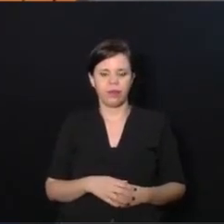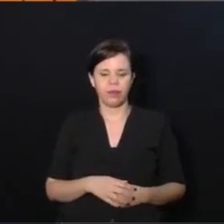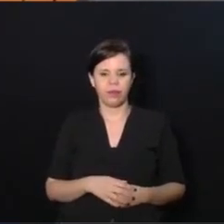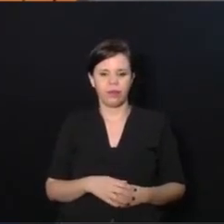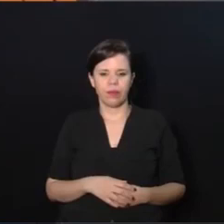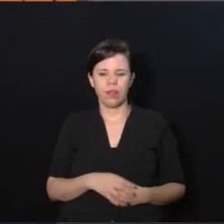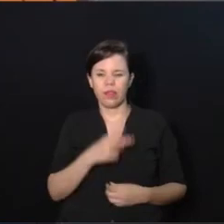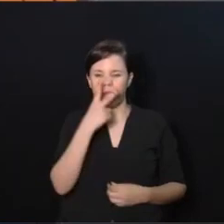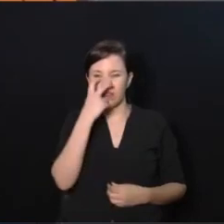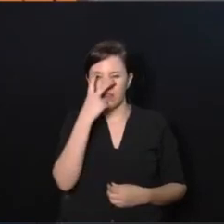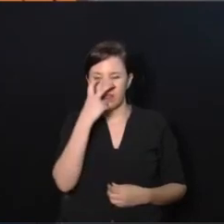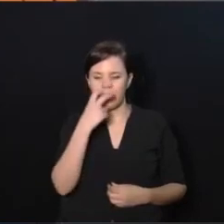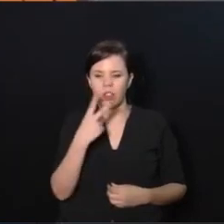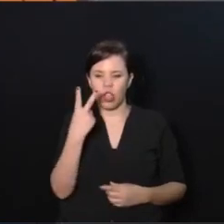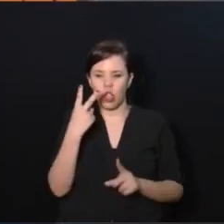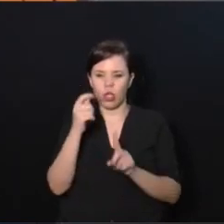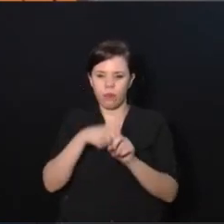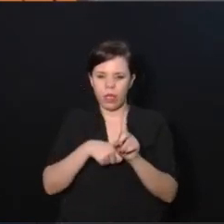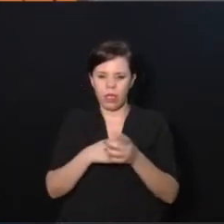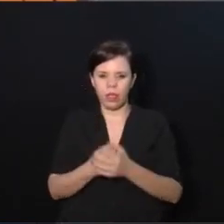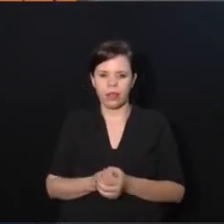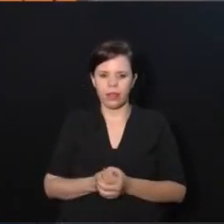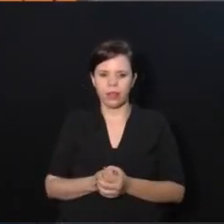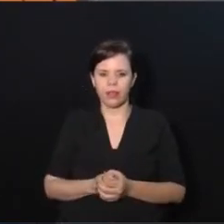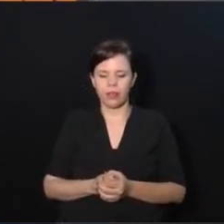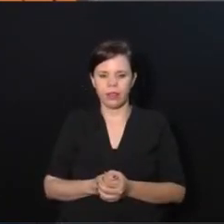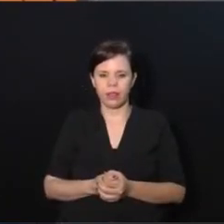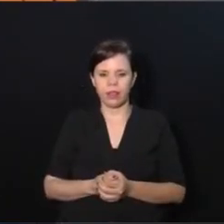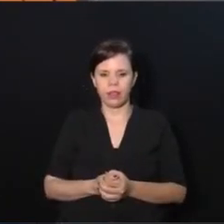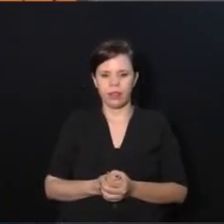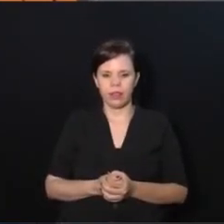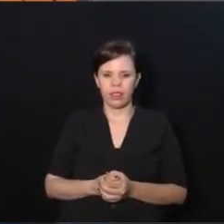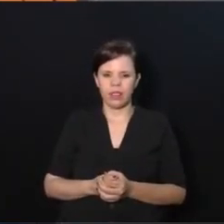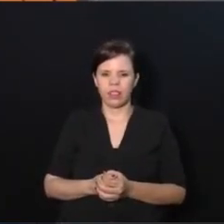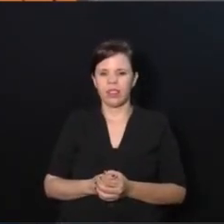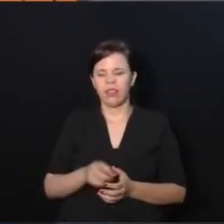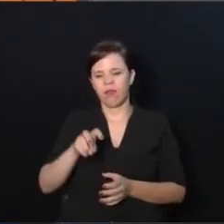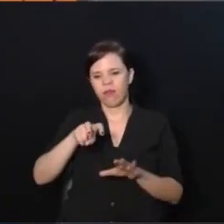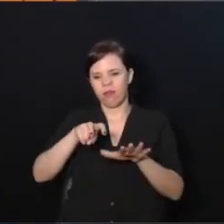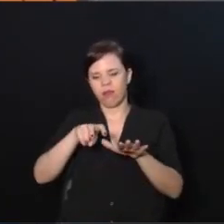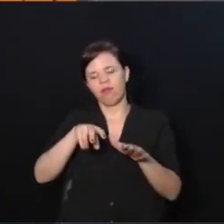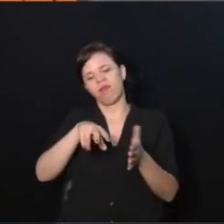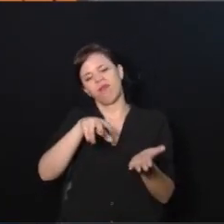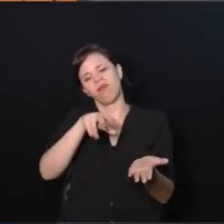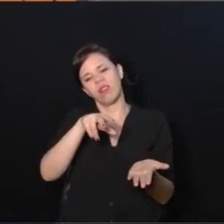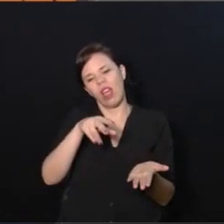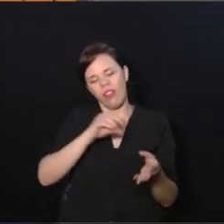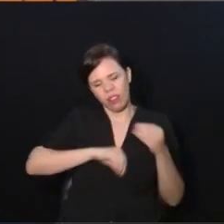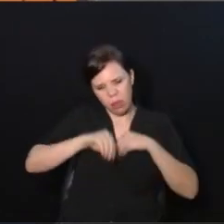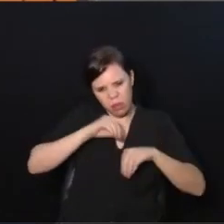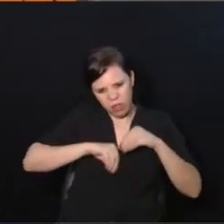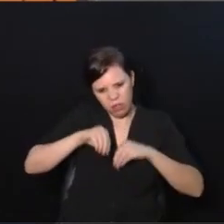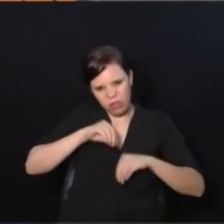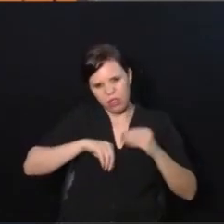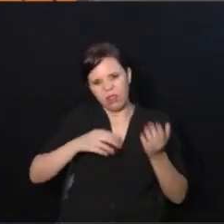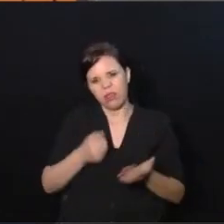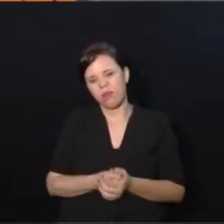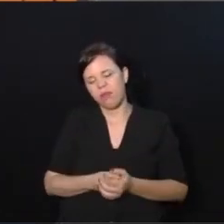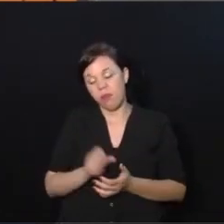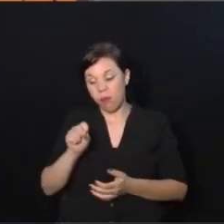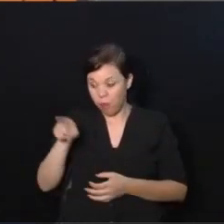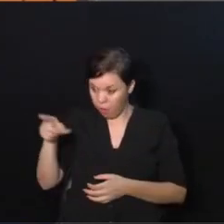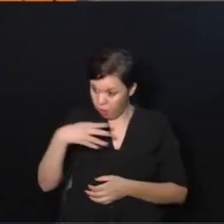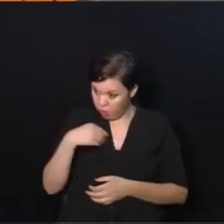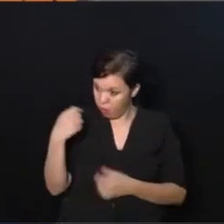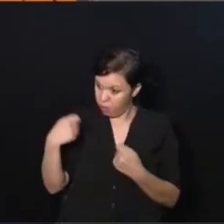ficado cego fazia dois meses e que desde então ela tinha caído de cama, em depressão e tudo mais. E eu, sim, mas seu filho